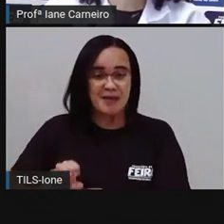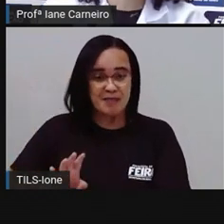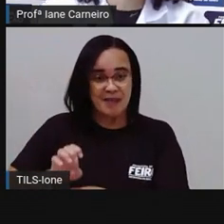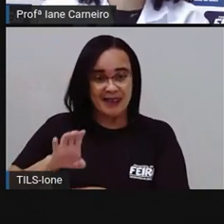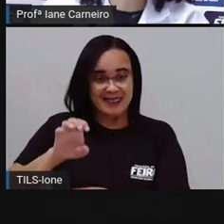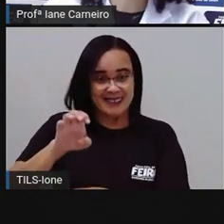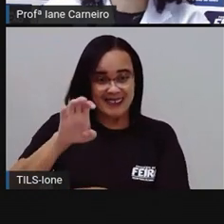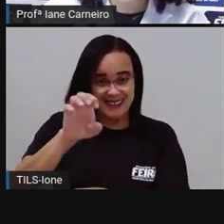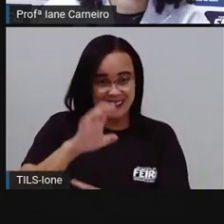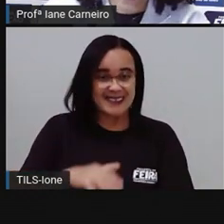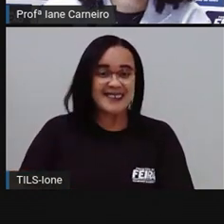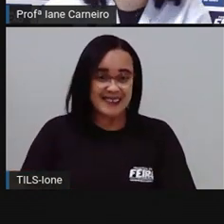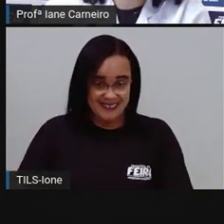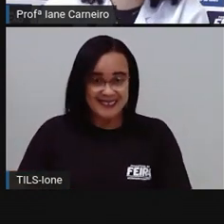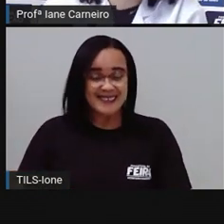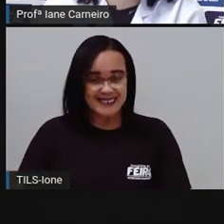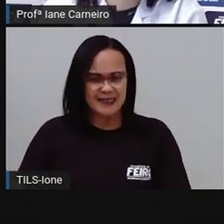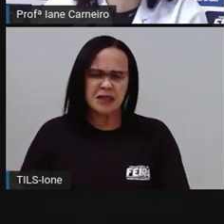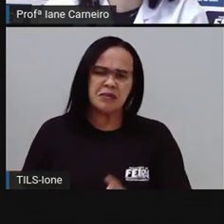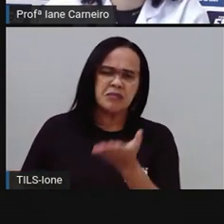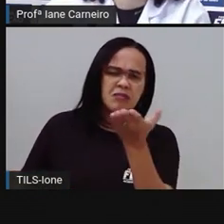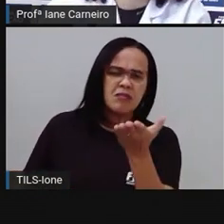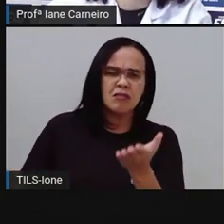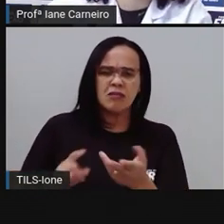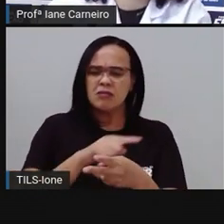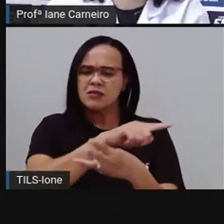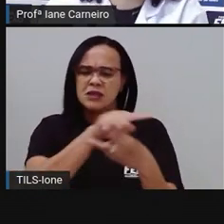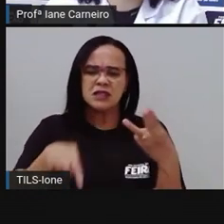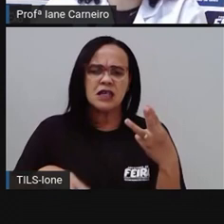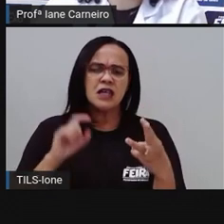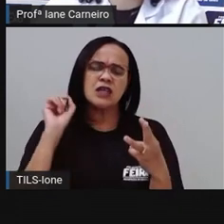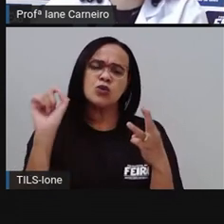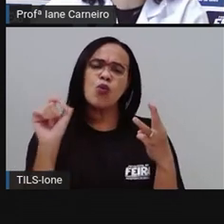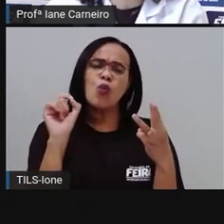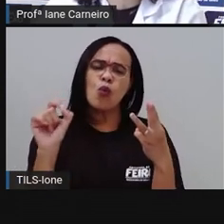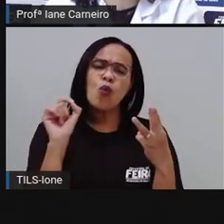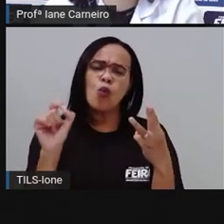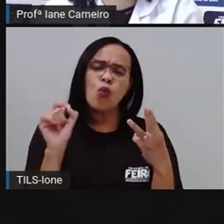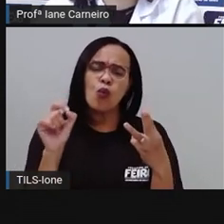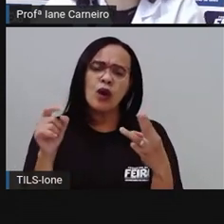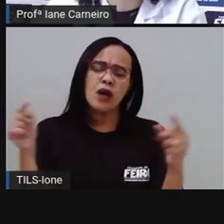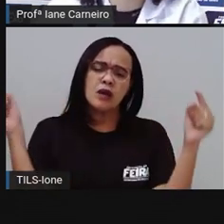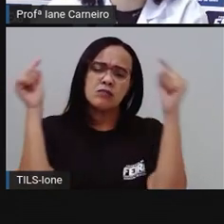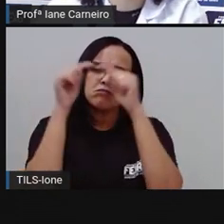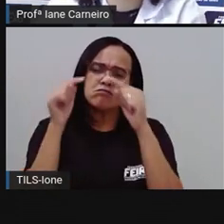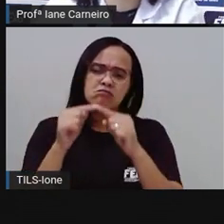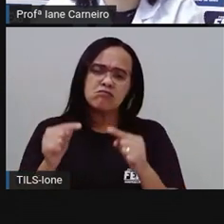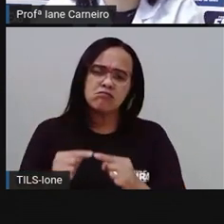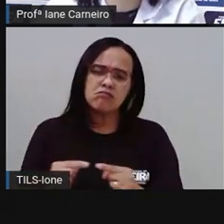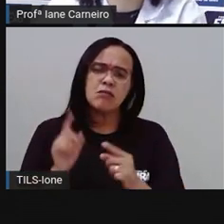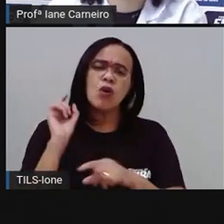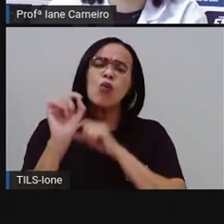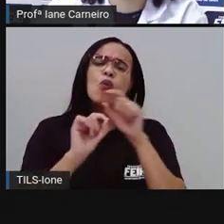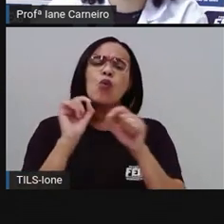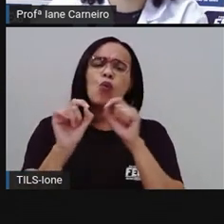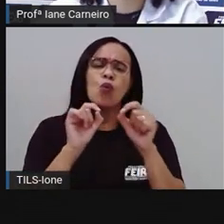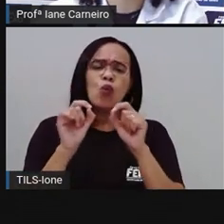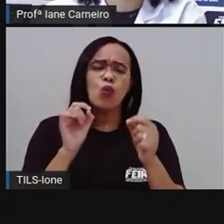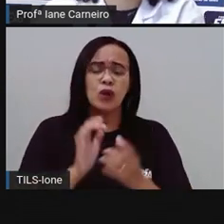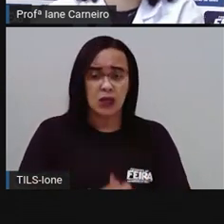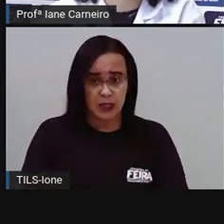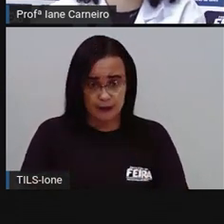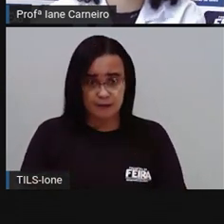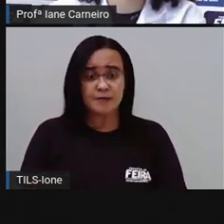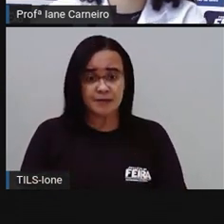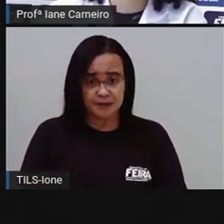E aí, ó, o que será que esses três produtos de limpeza têm em comum? O vocês acham que eles têm em comum, né?